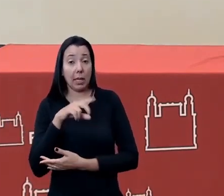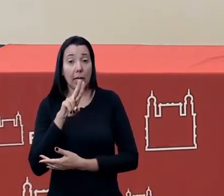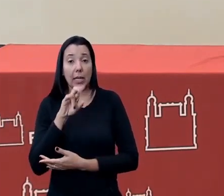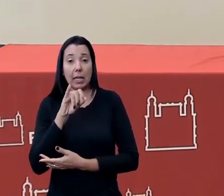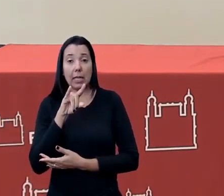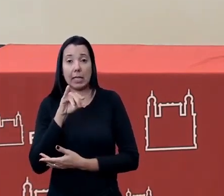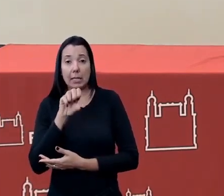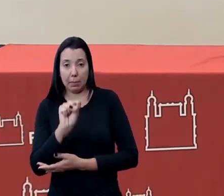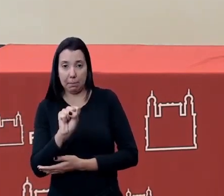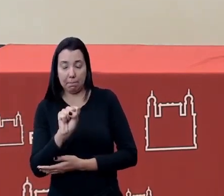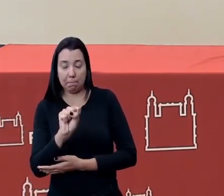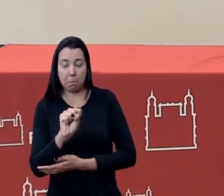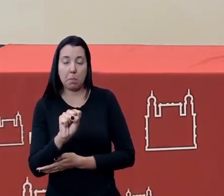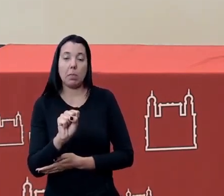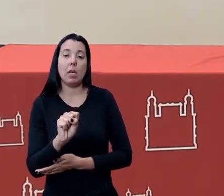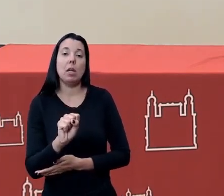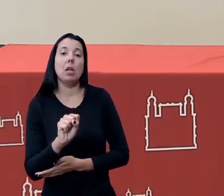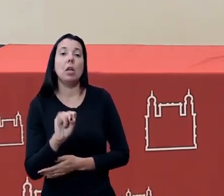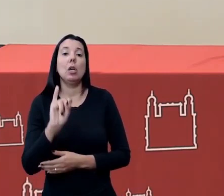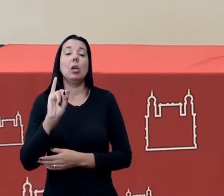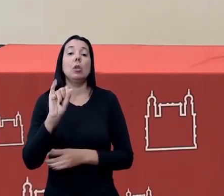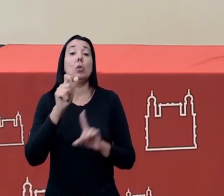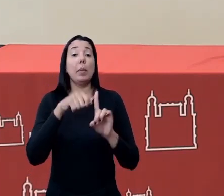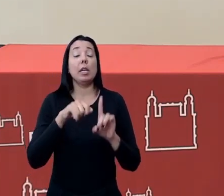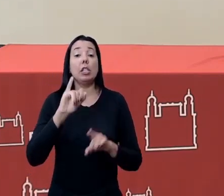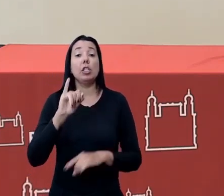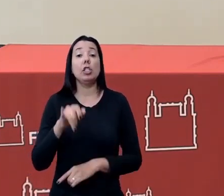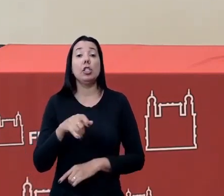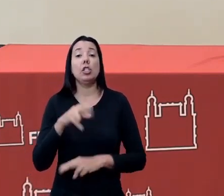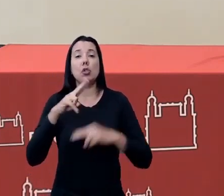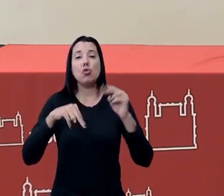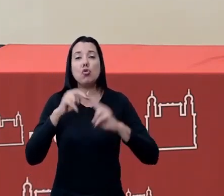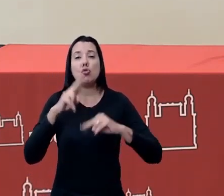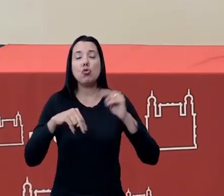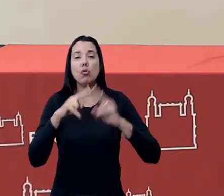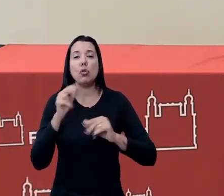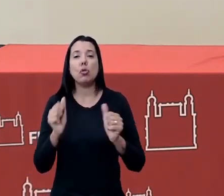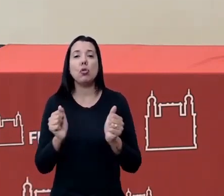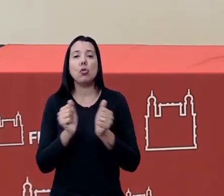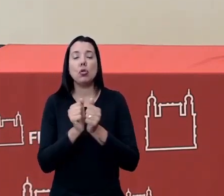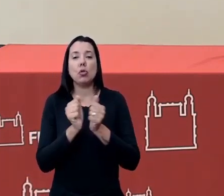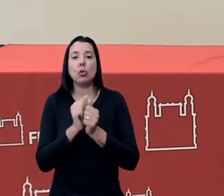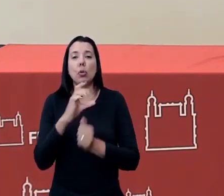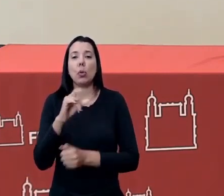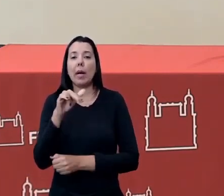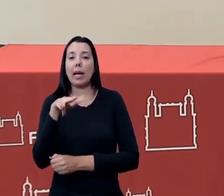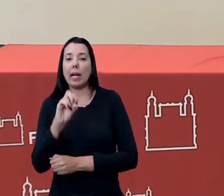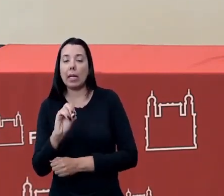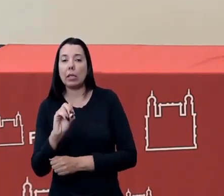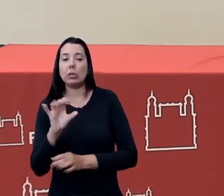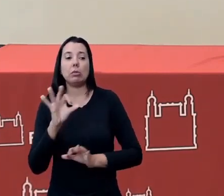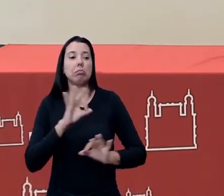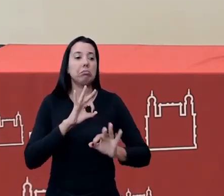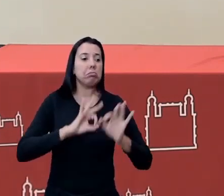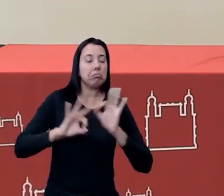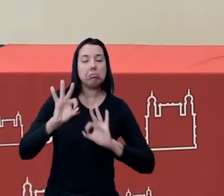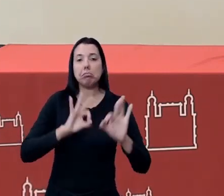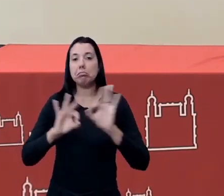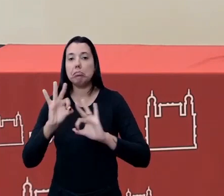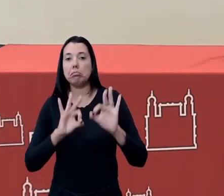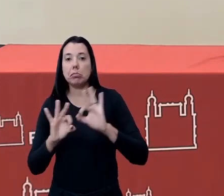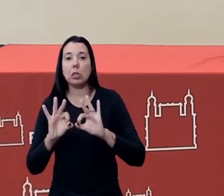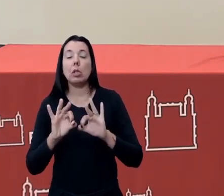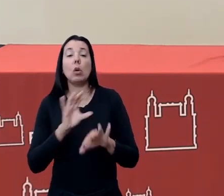em julho como eu falei para vocês a gente tem eu tenho um coordenado junto com o Carlos Machado esse processo o Carlos